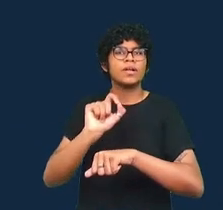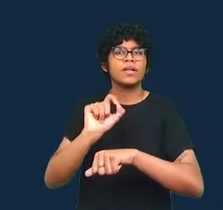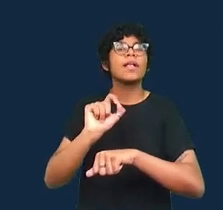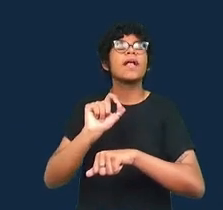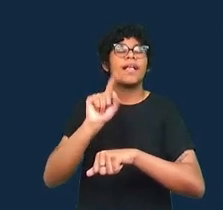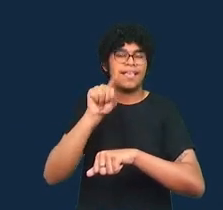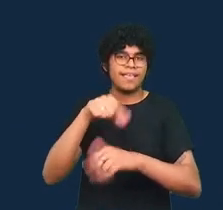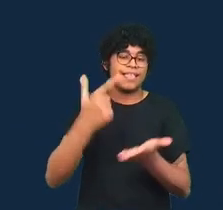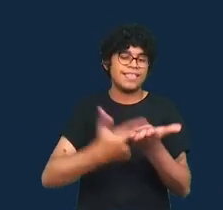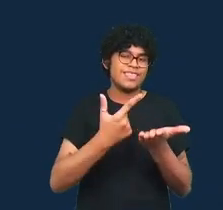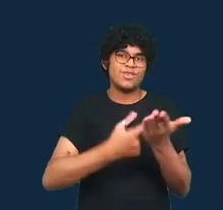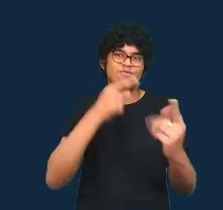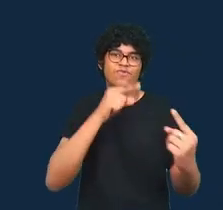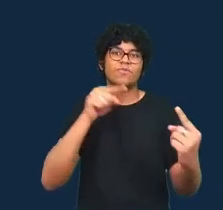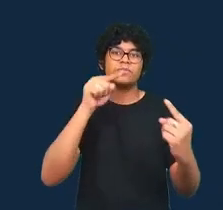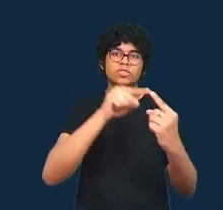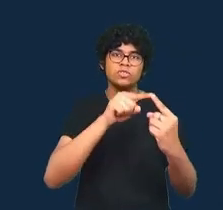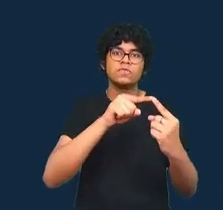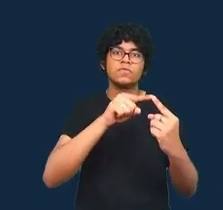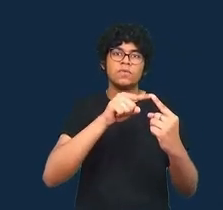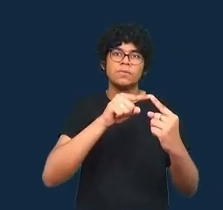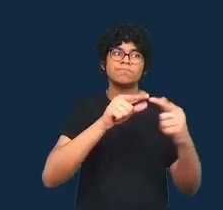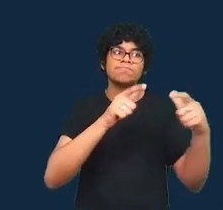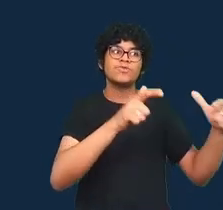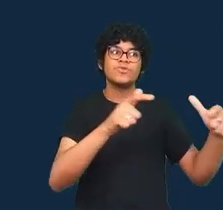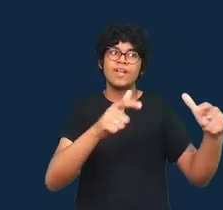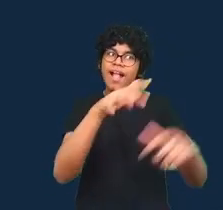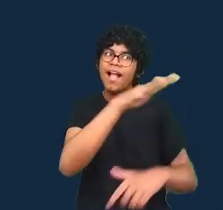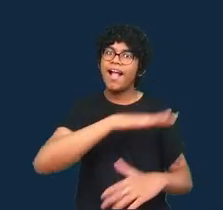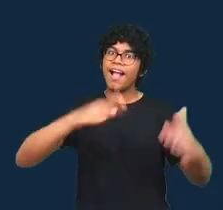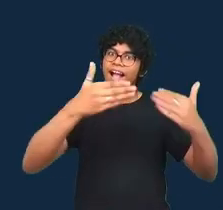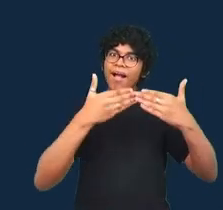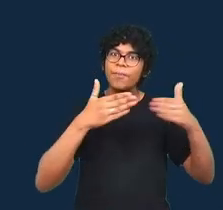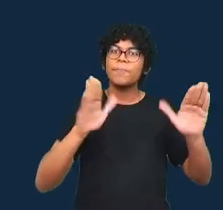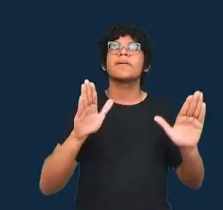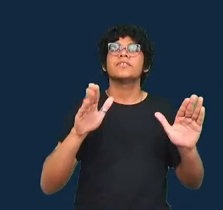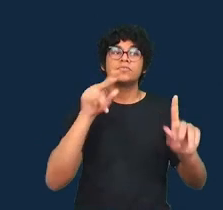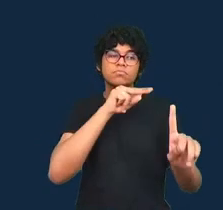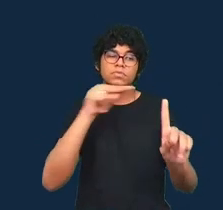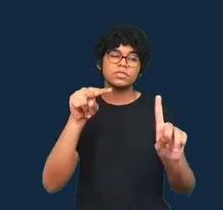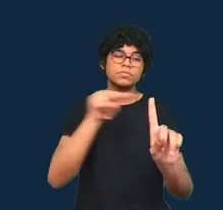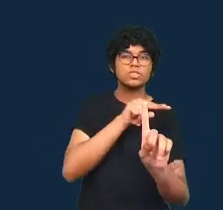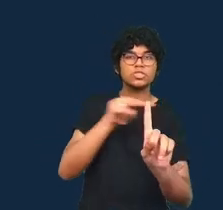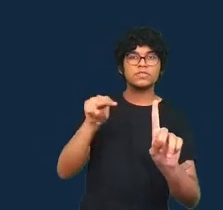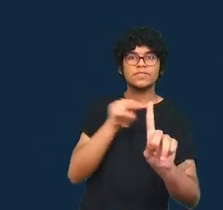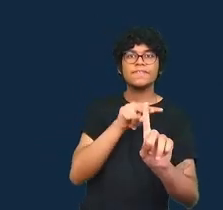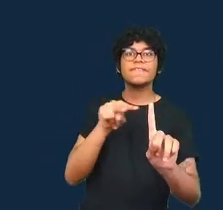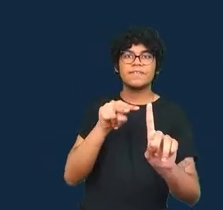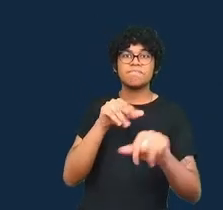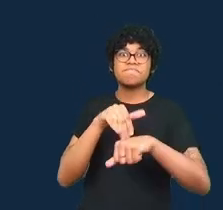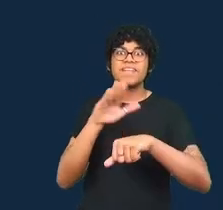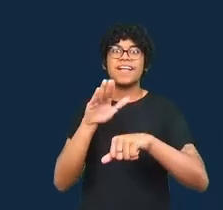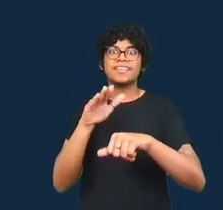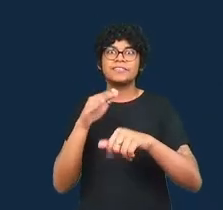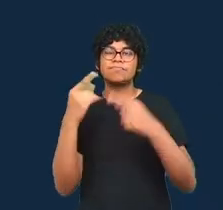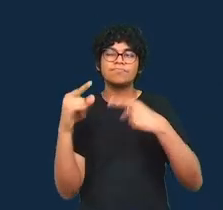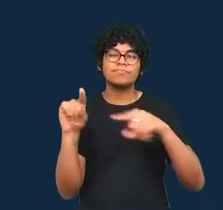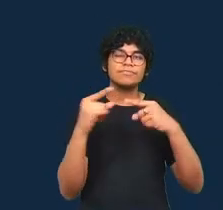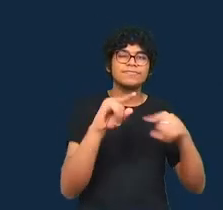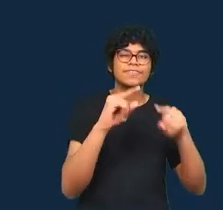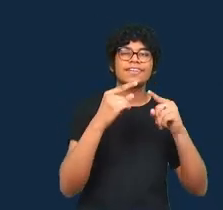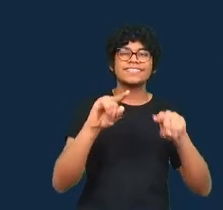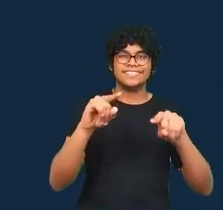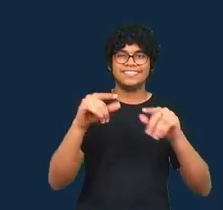quisemos criar espaço para diferentes perspectivas e provocações sobre o jornalismo de dados. Queríamos ver o que acontece